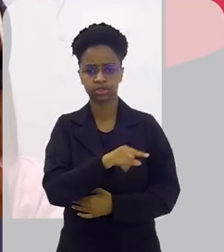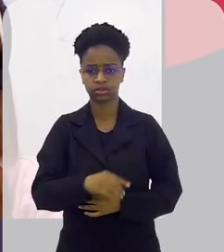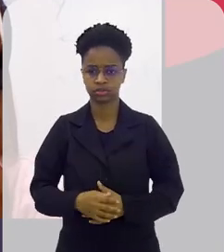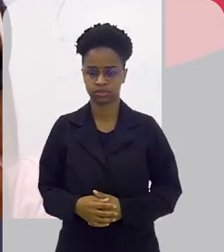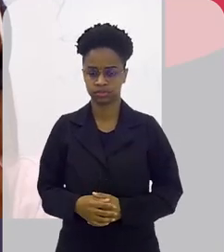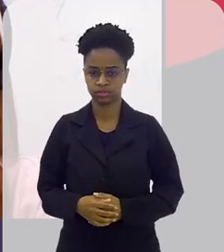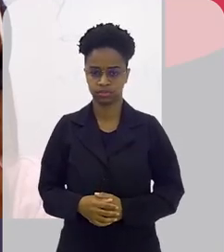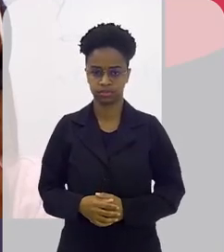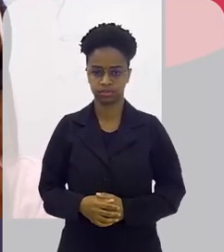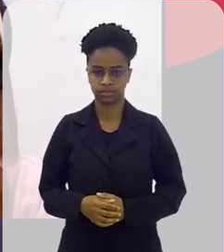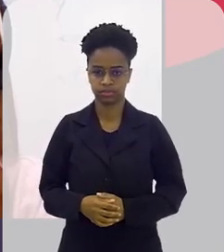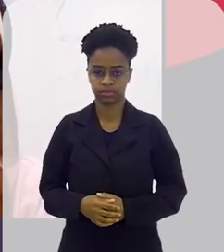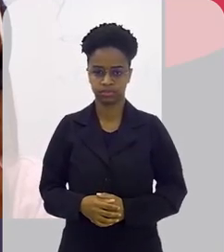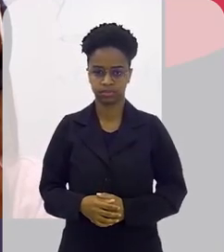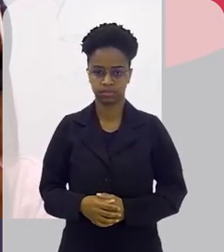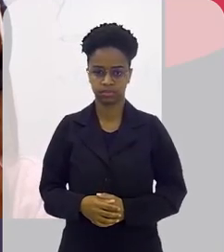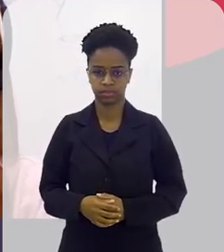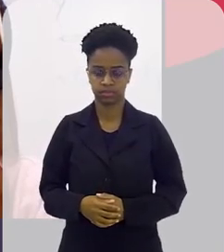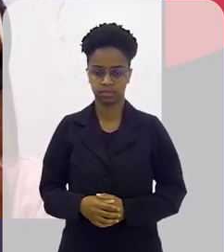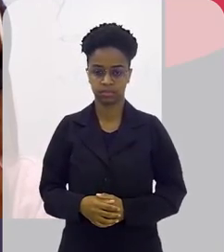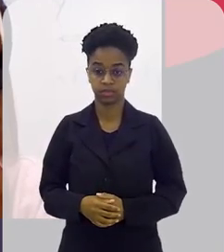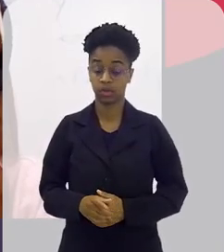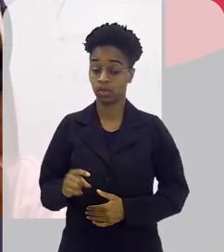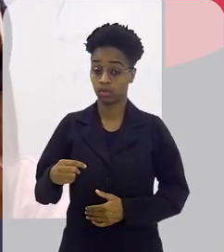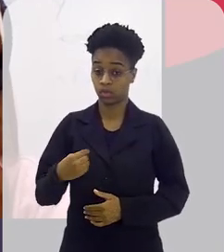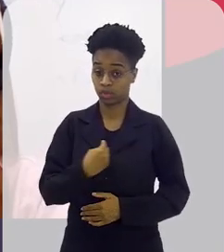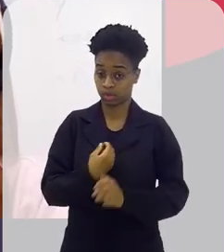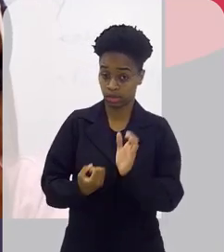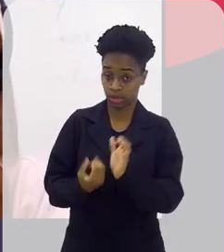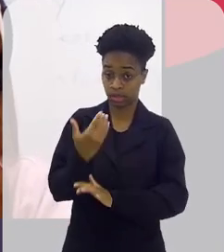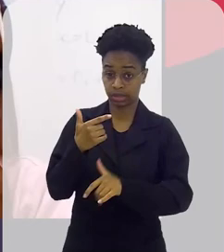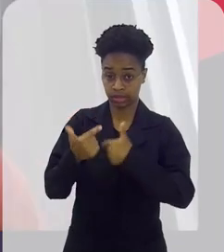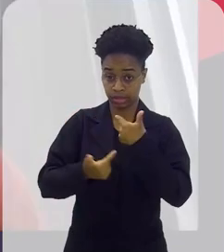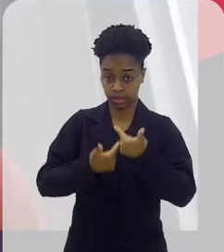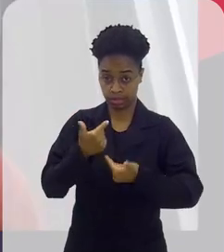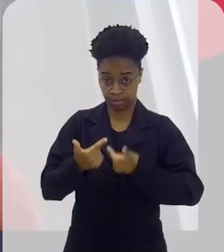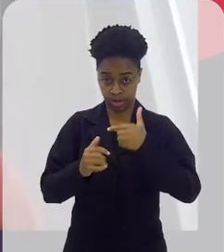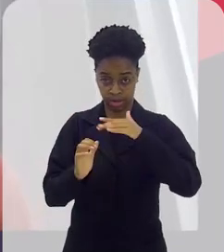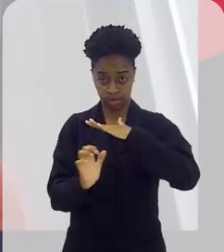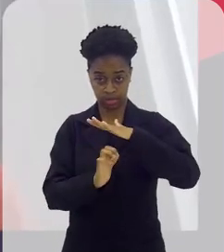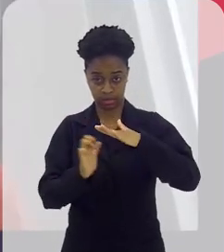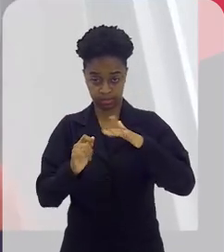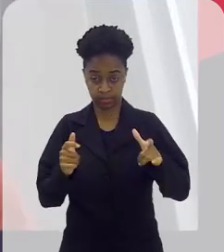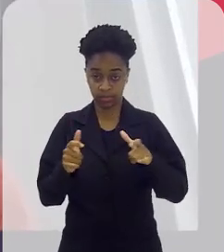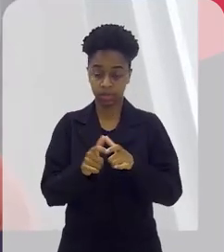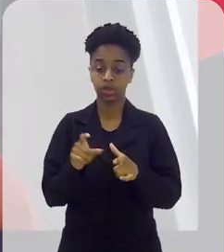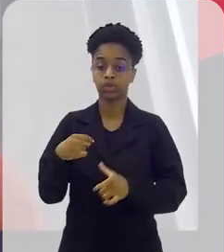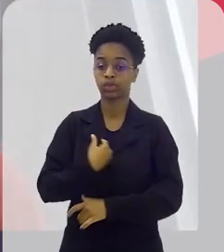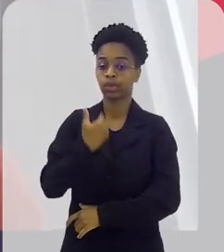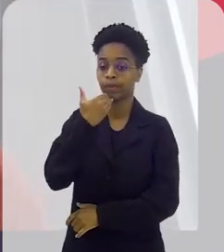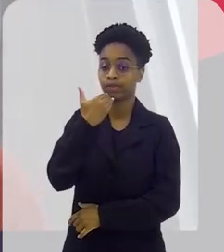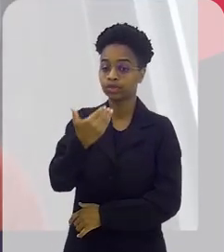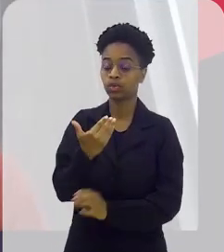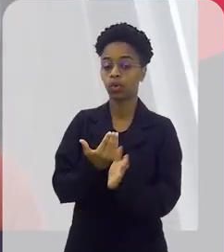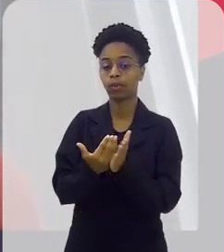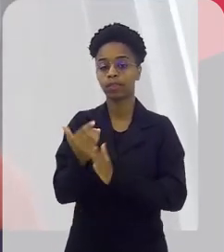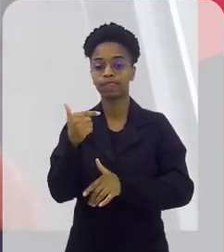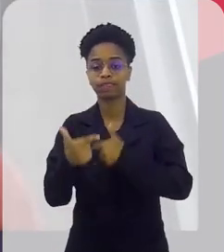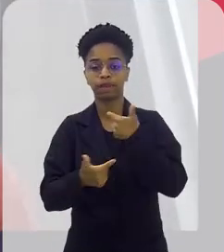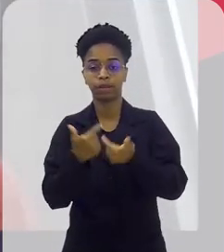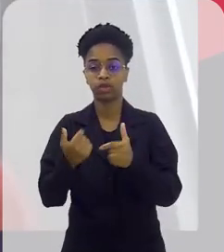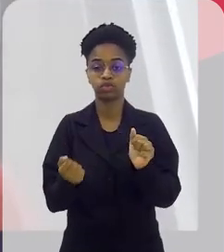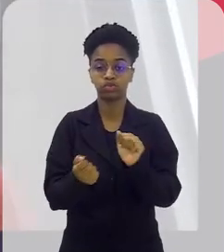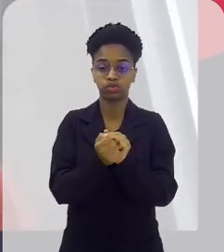Iari? O trabalho que a gente desenvolveu com a startup, nós solicitamos que ele iniciasse um trabalho